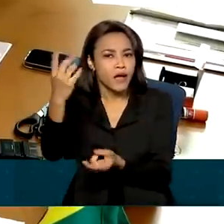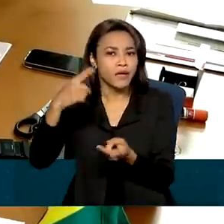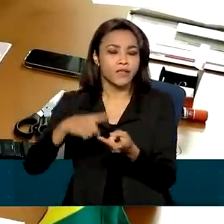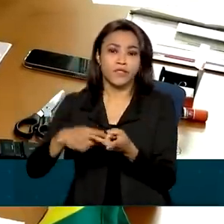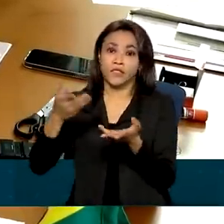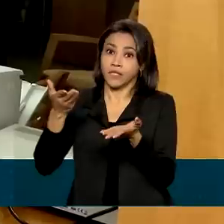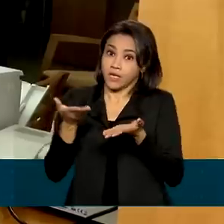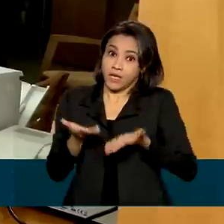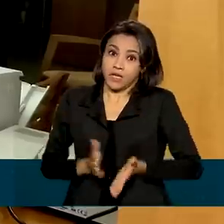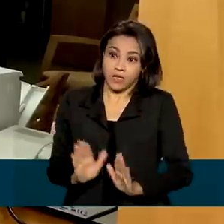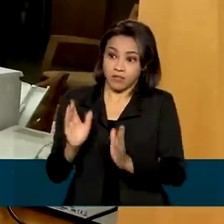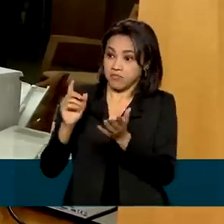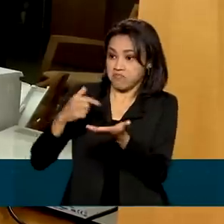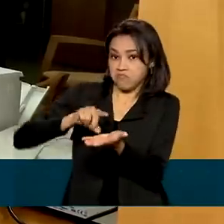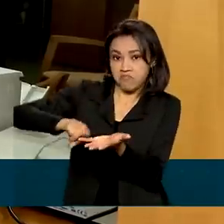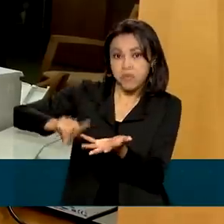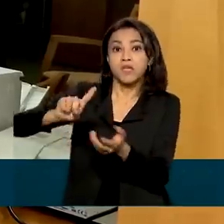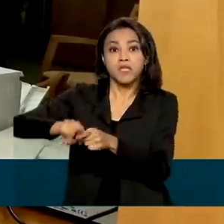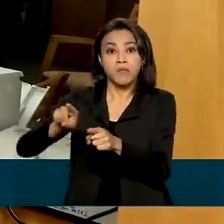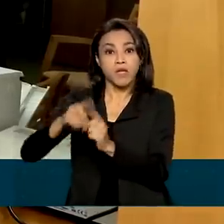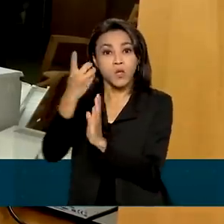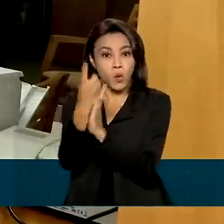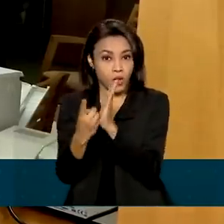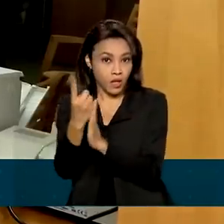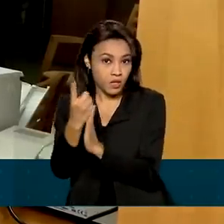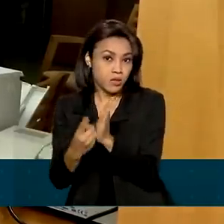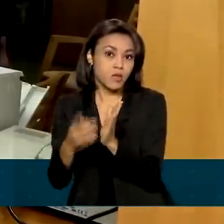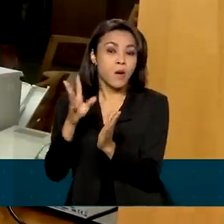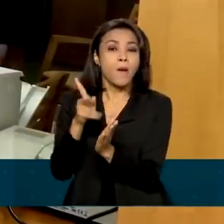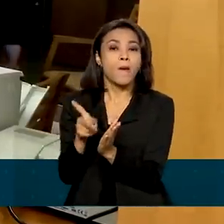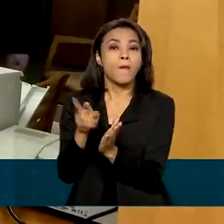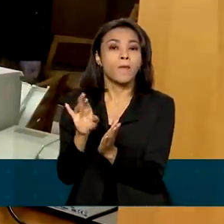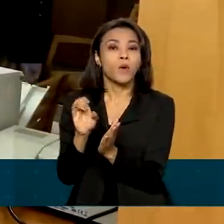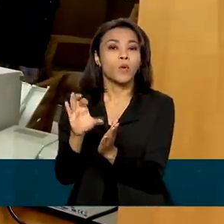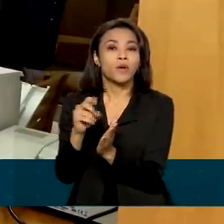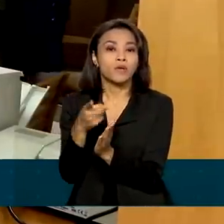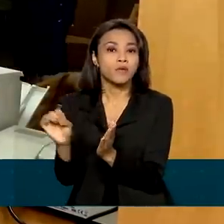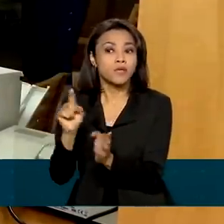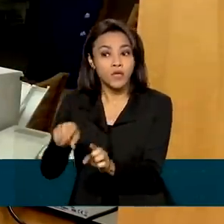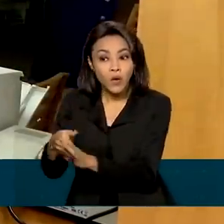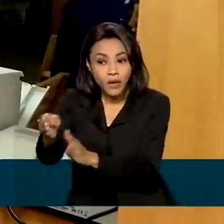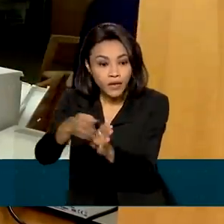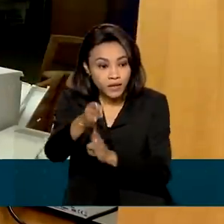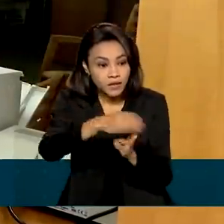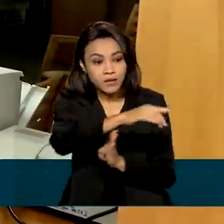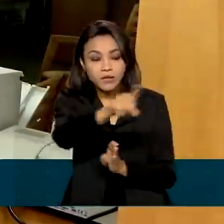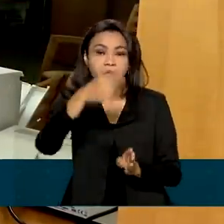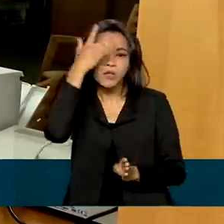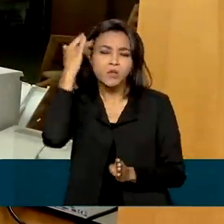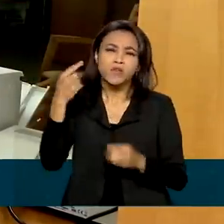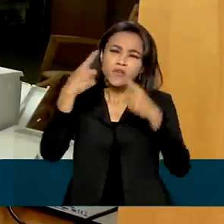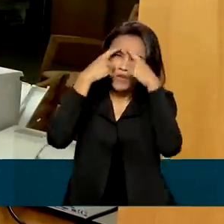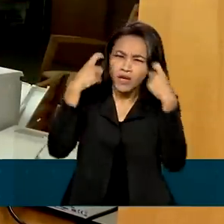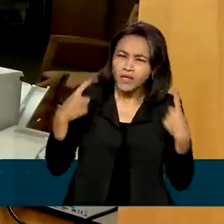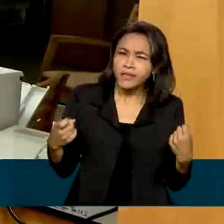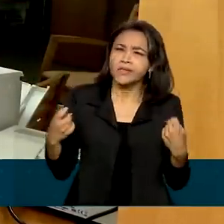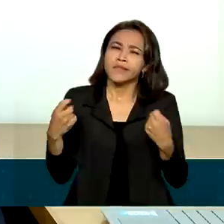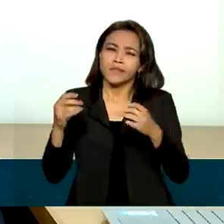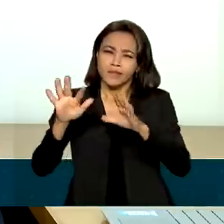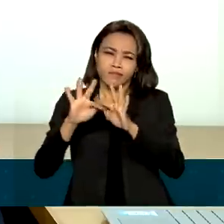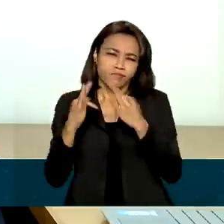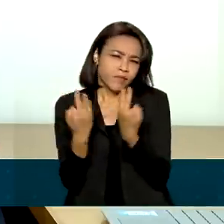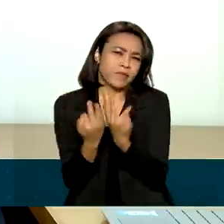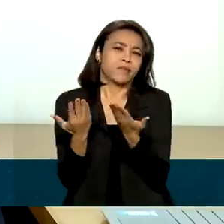procurações. Também vai prestar assistência consular aos brasileiros, vítimas de violência doméstica, por exemplo.